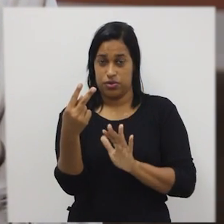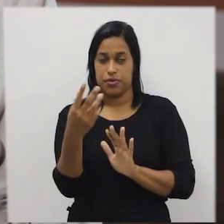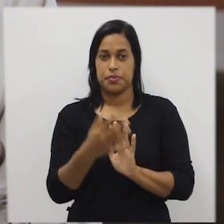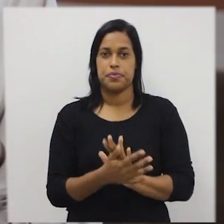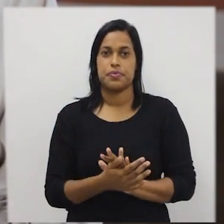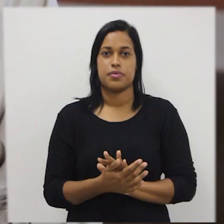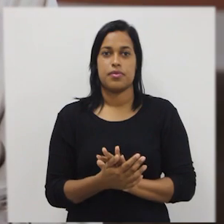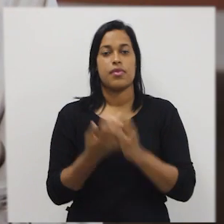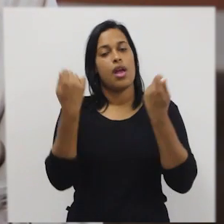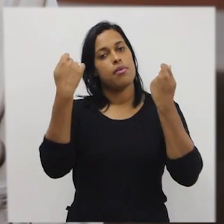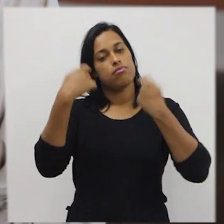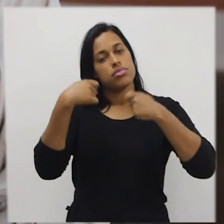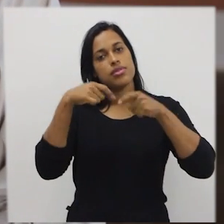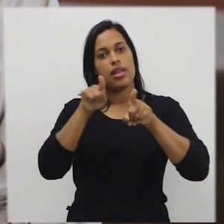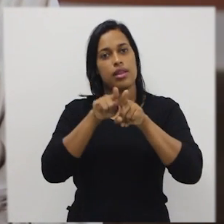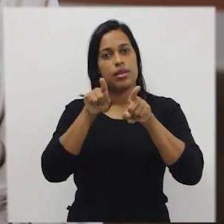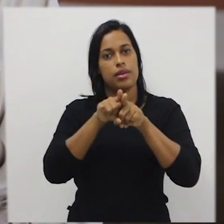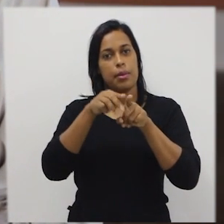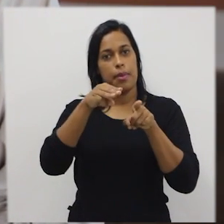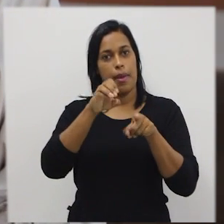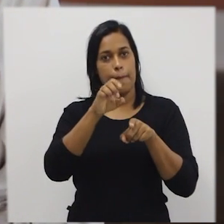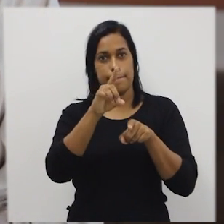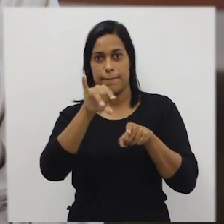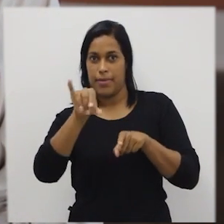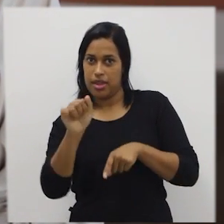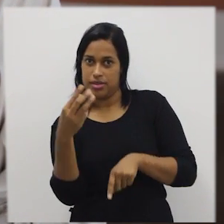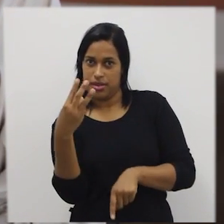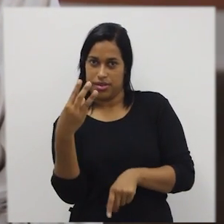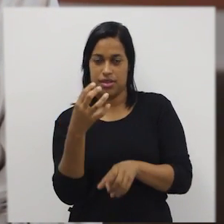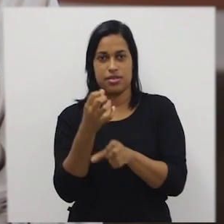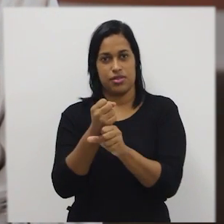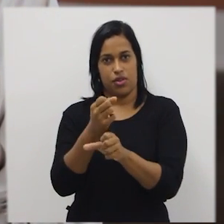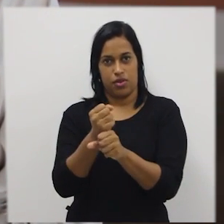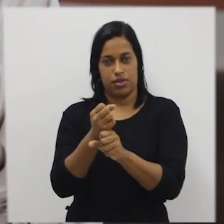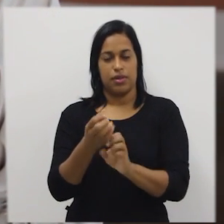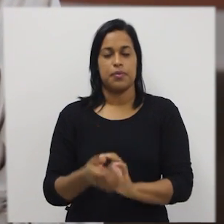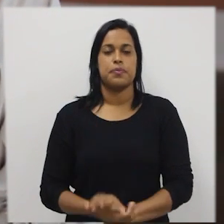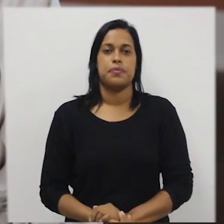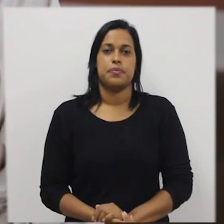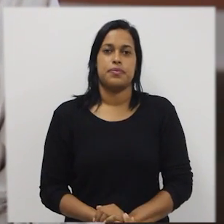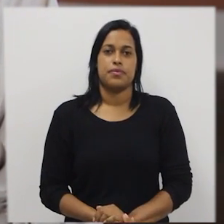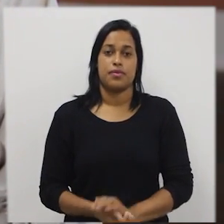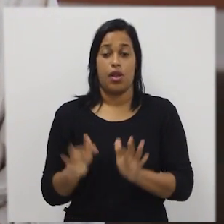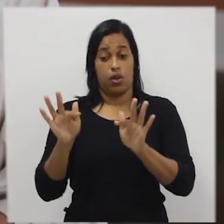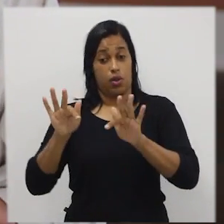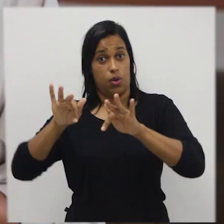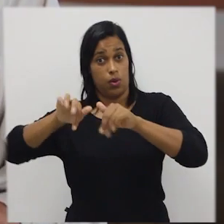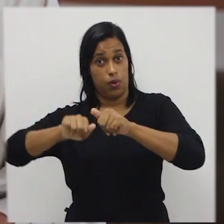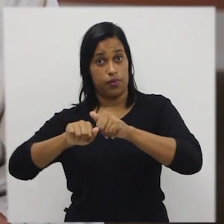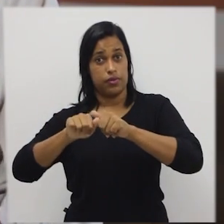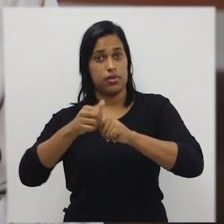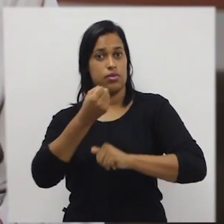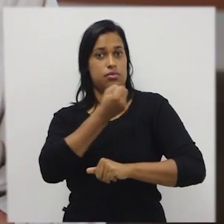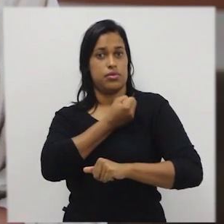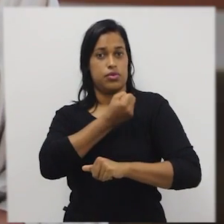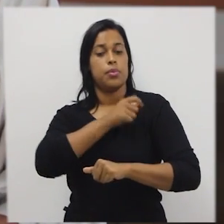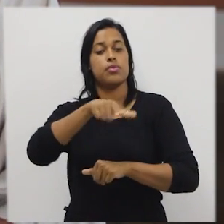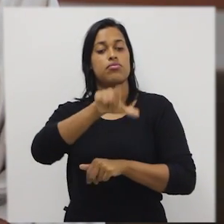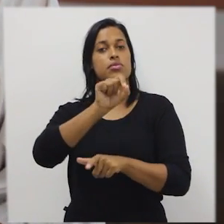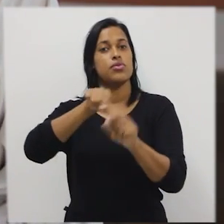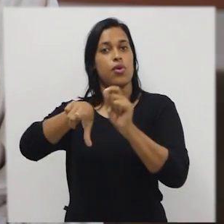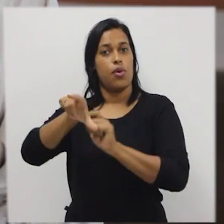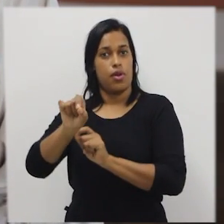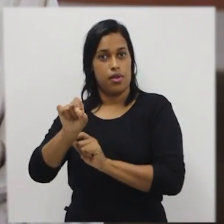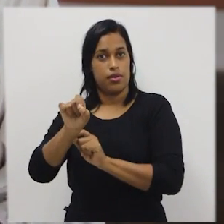e média para representar a terceira nota. Após a definição do nome de cada uma das